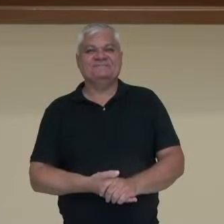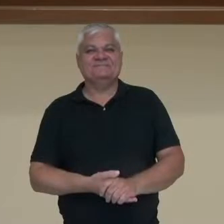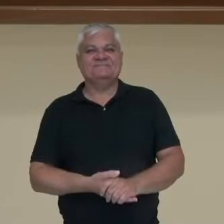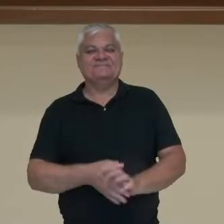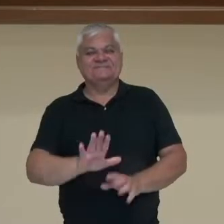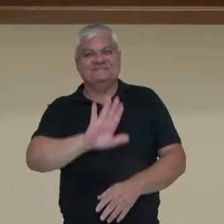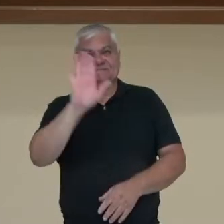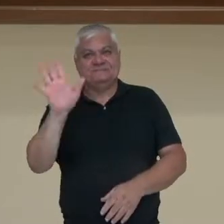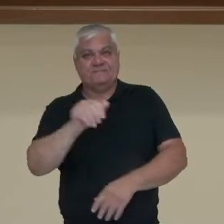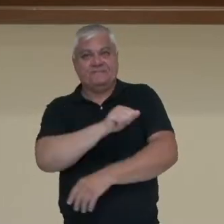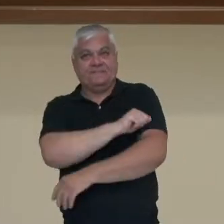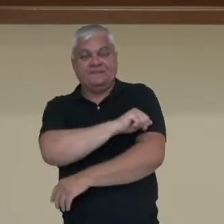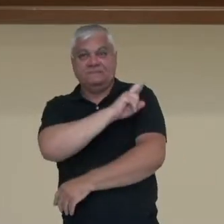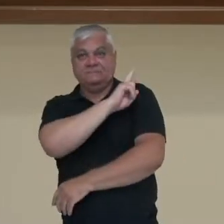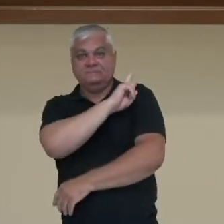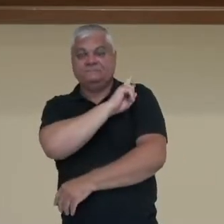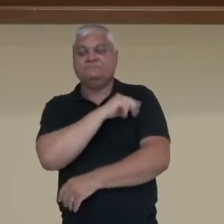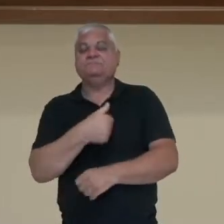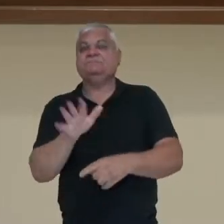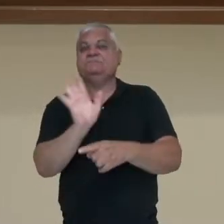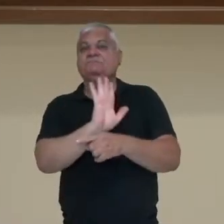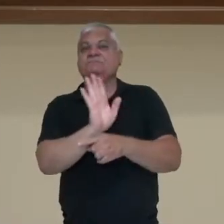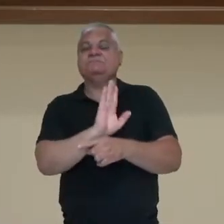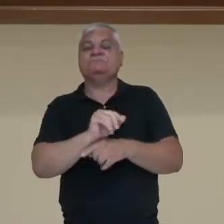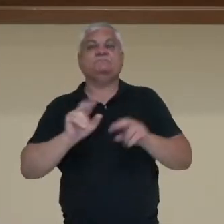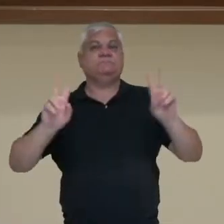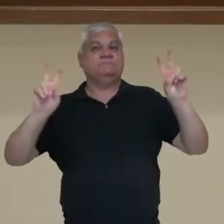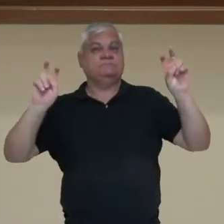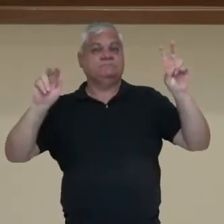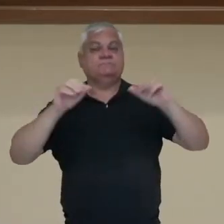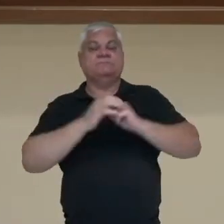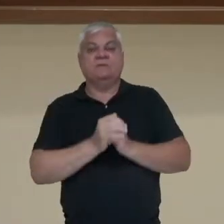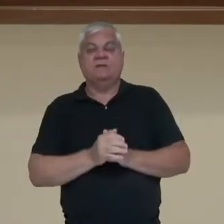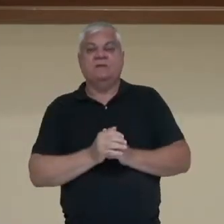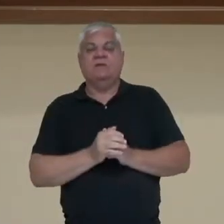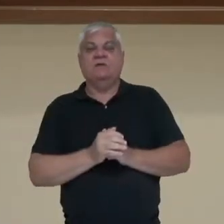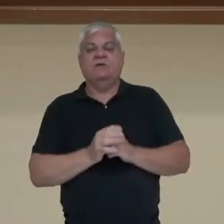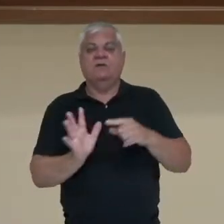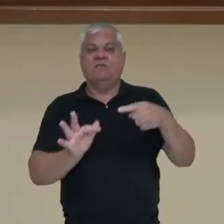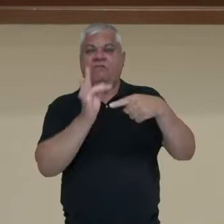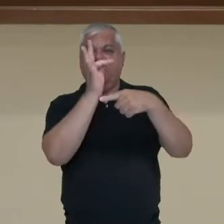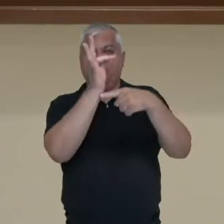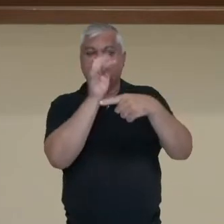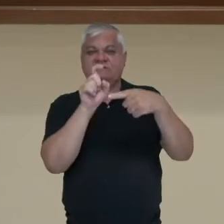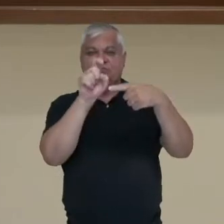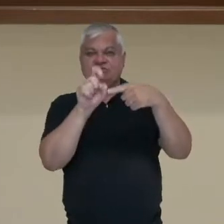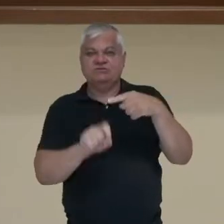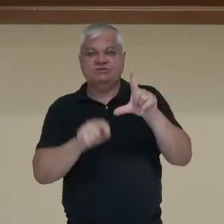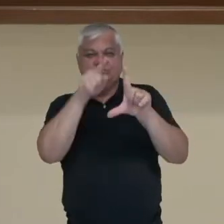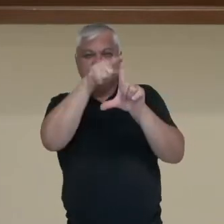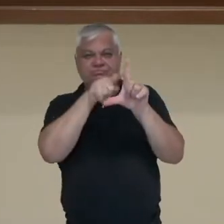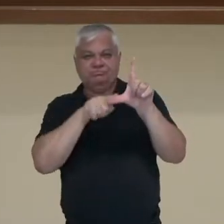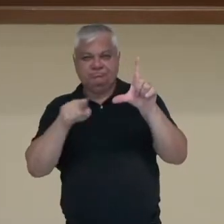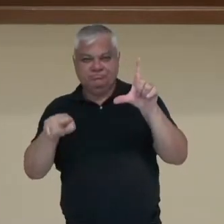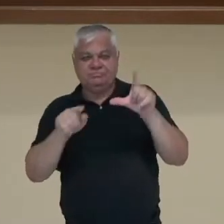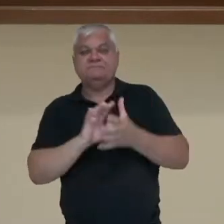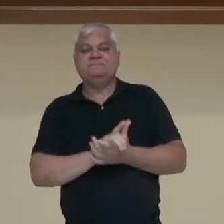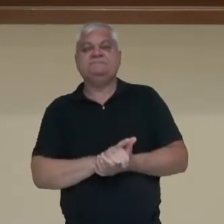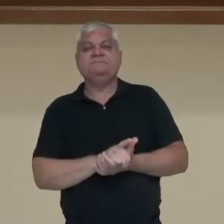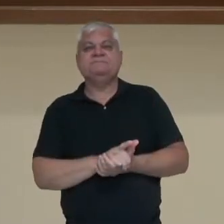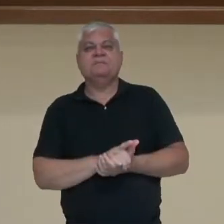Olá estudantes da segunda série, neste vídeo vamos falar sobre função seno e os seus parâmetros. Acompanhe comigo.